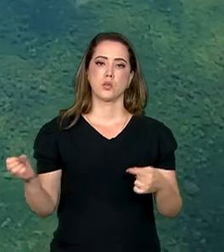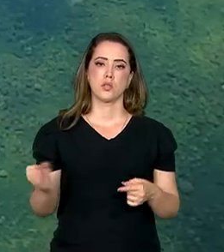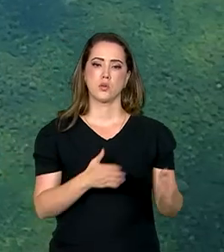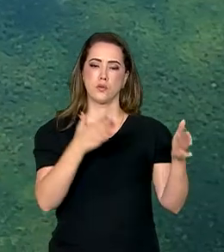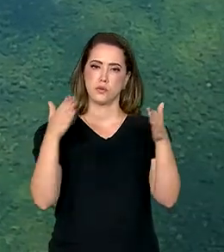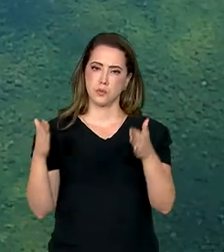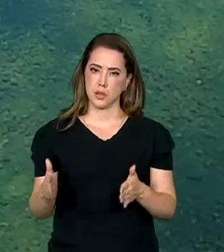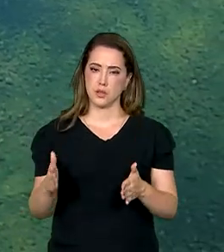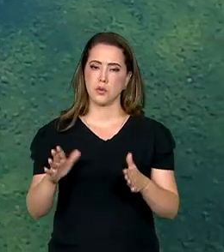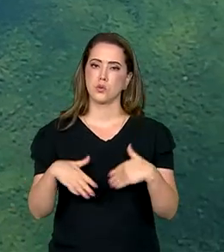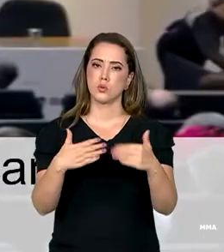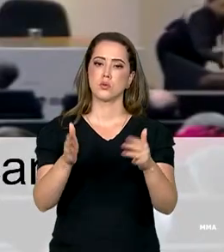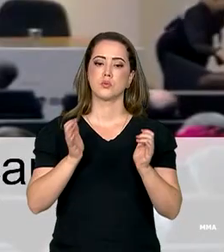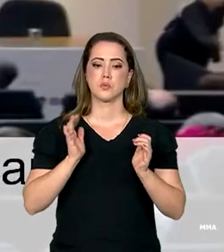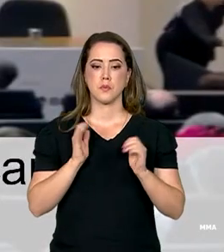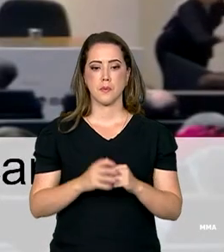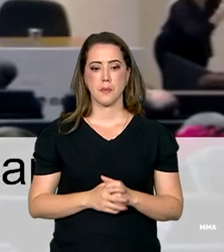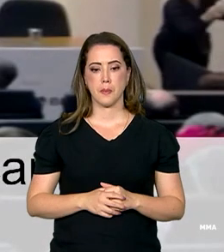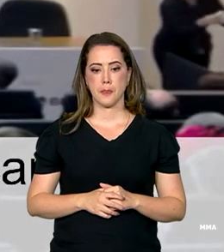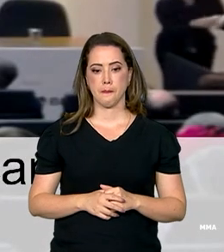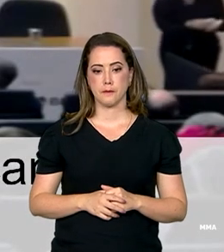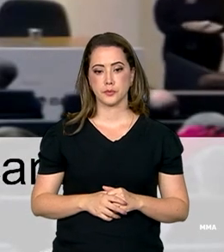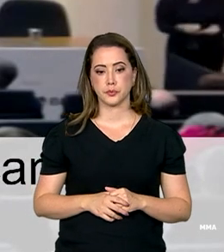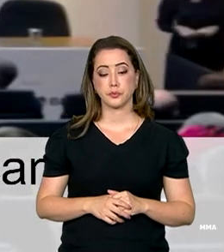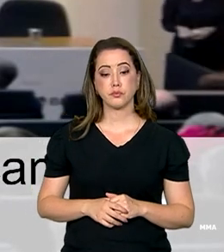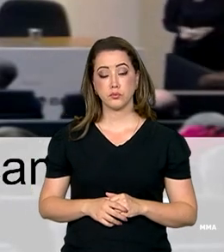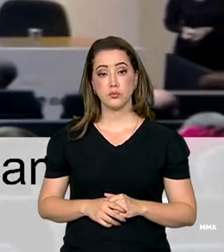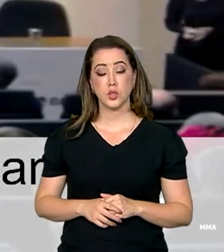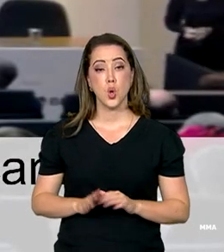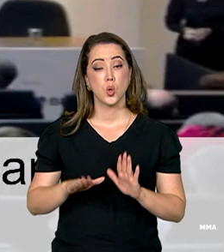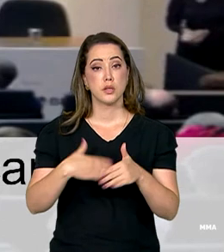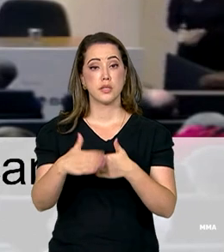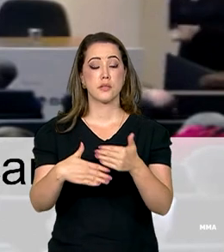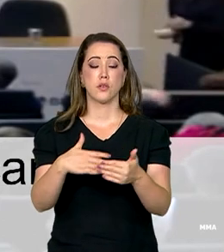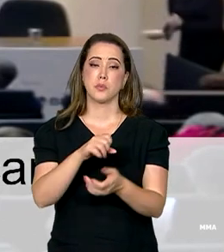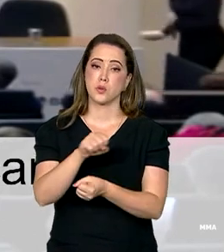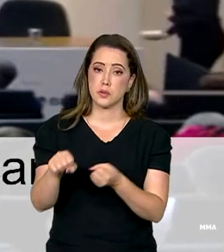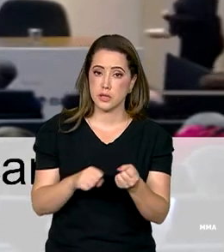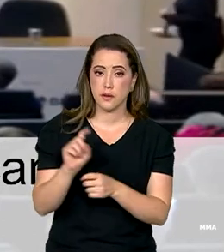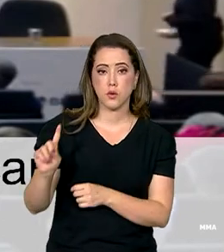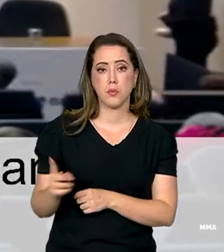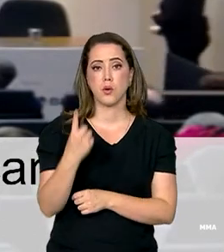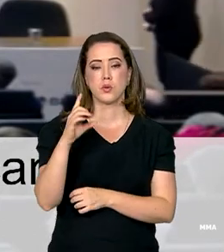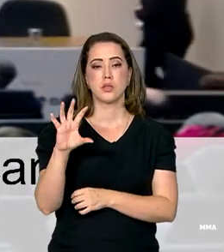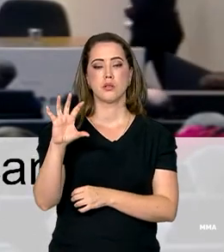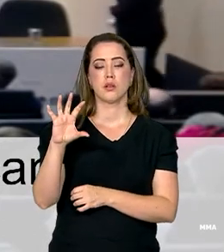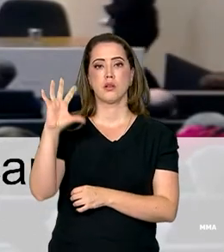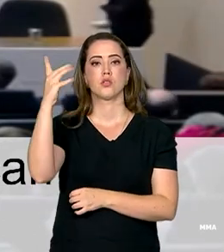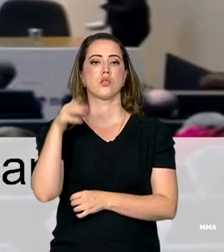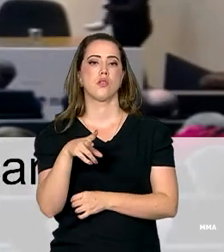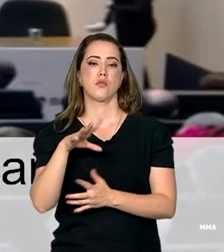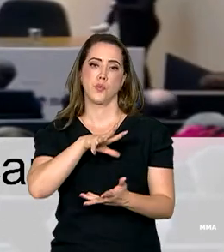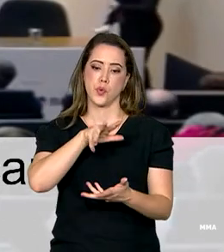ciclo de prosperidade. Um desenvolvimento sustentável como a única solução, não só para o planeta Terra, como nós estamos dizendo,